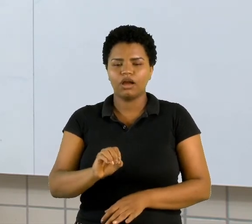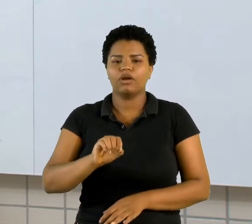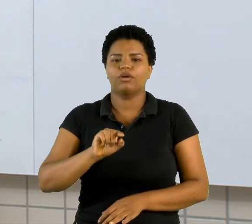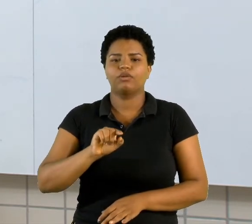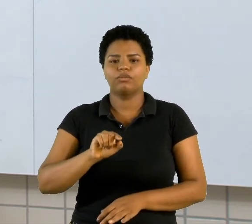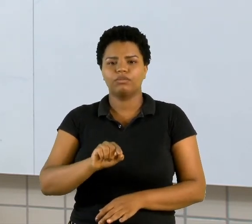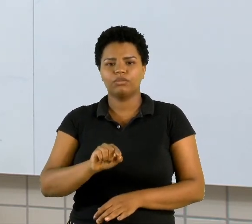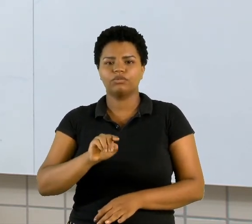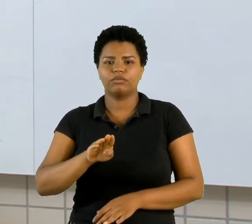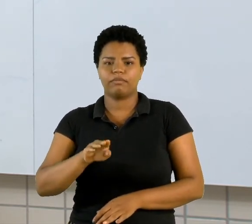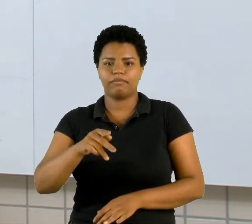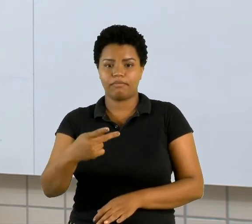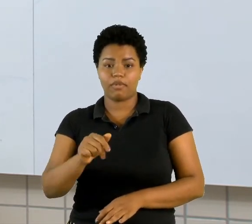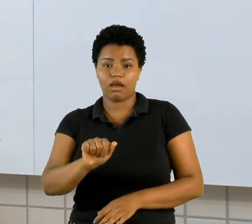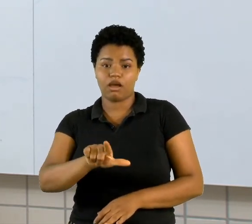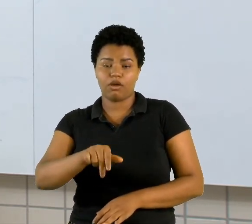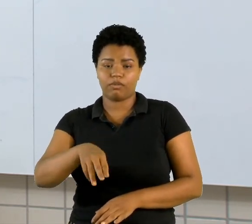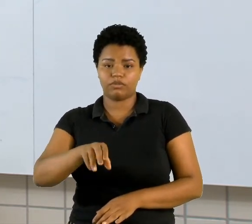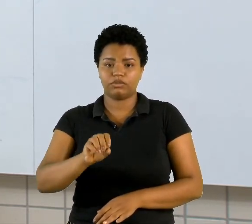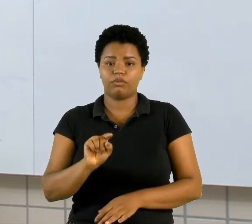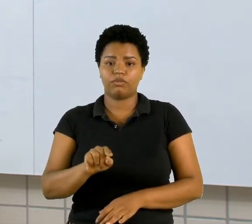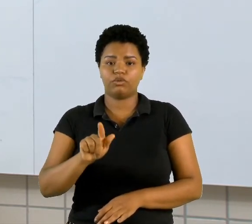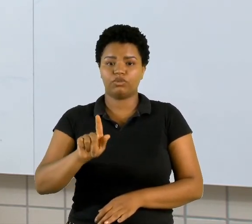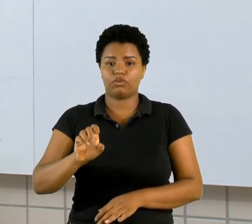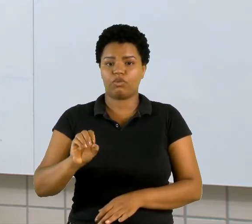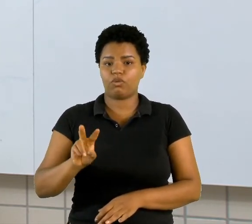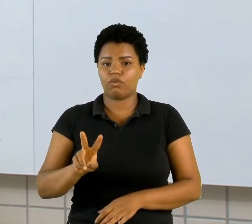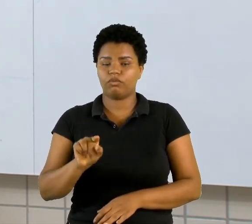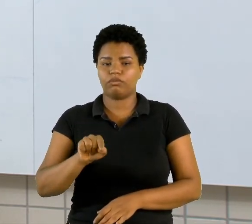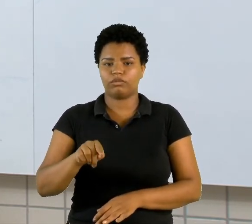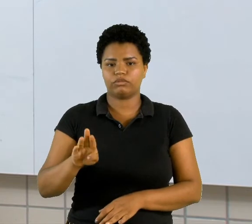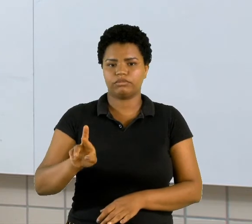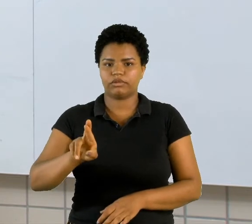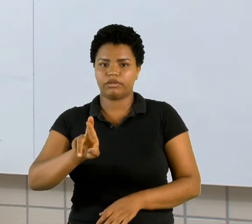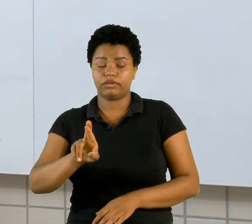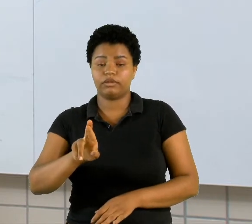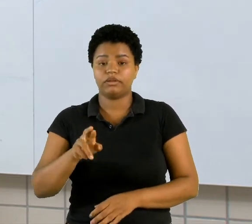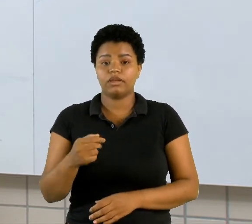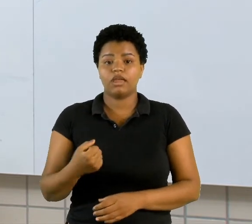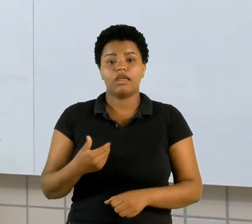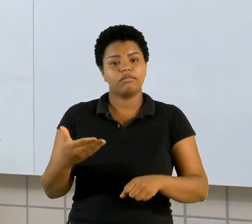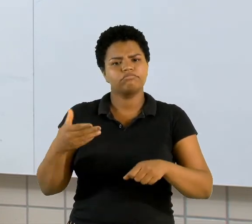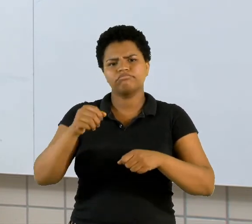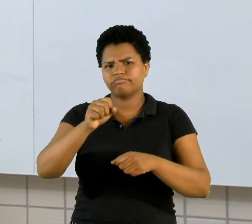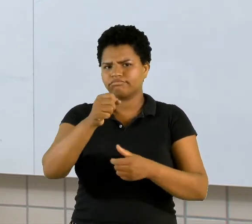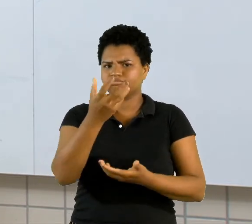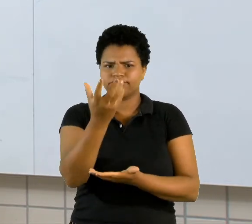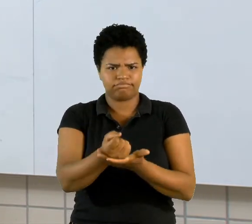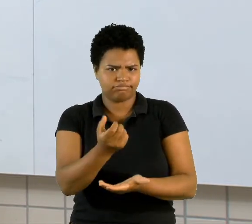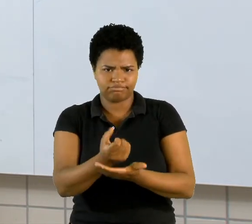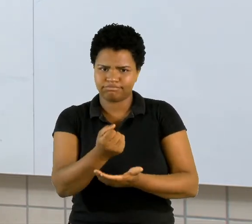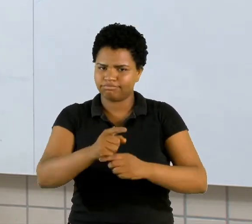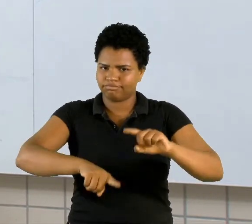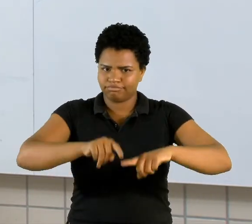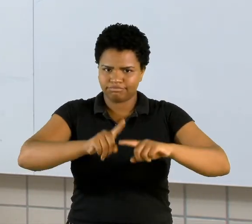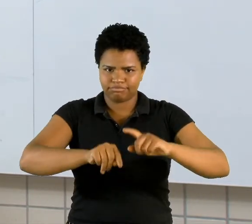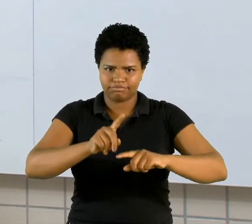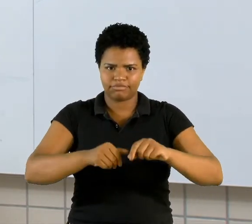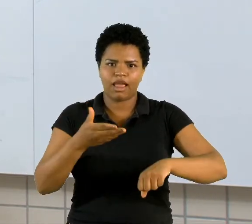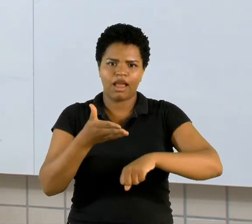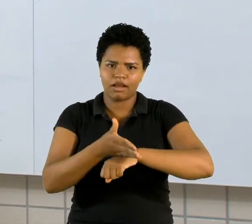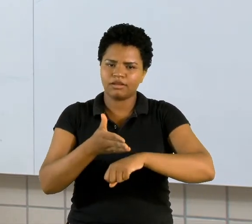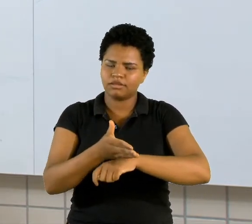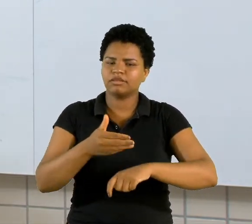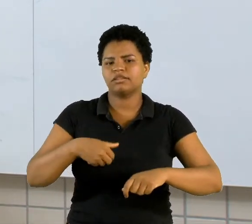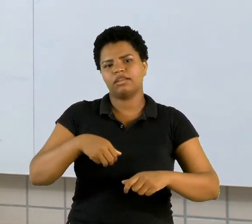.br Baixe o nosso material, acesse a sua sala no ano, baixe o material, responda as atividades lá na plataforma.